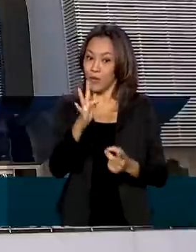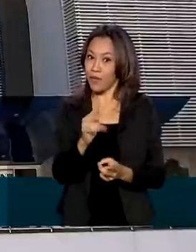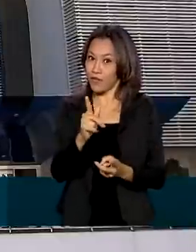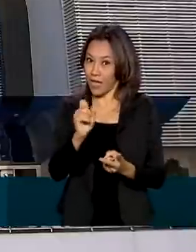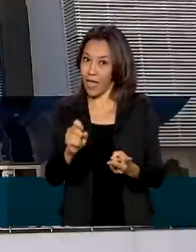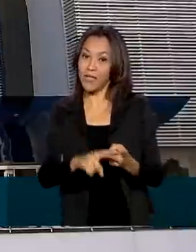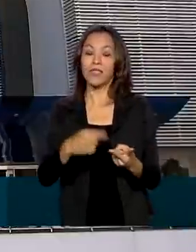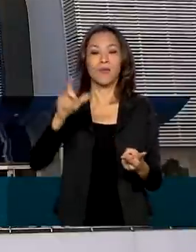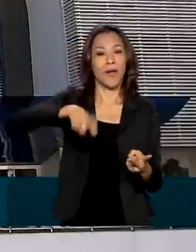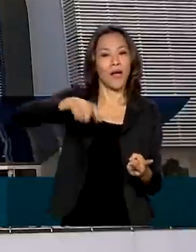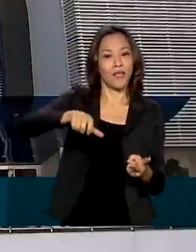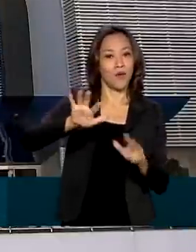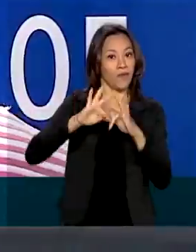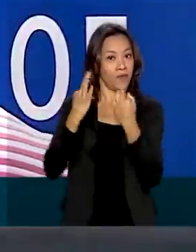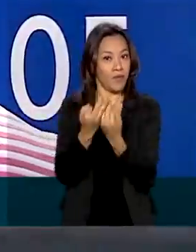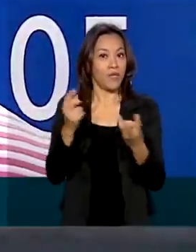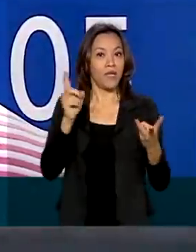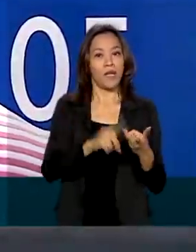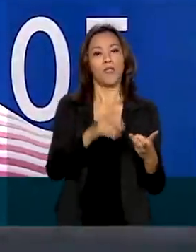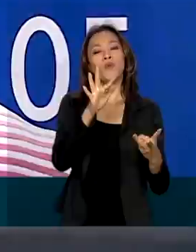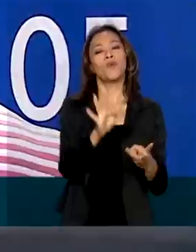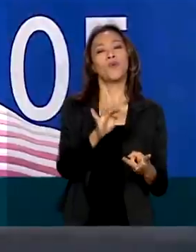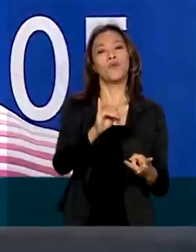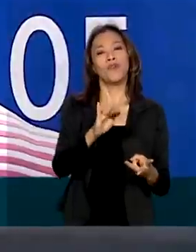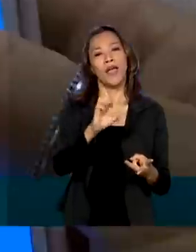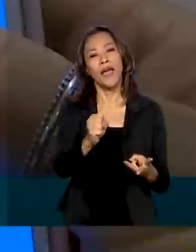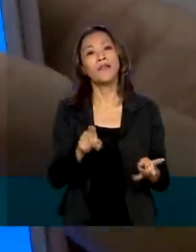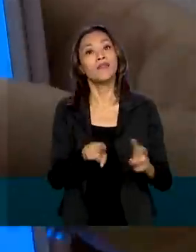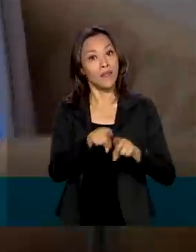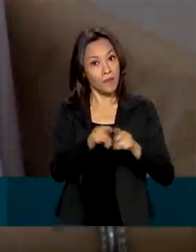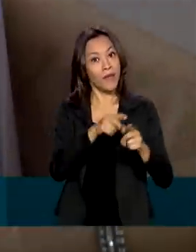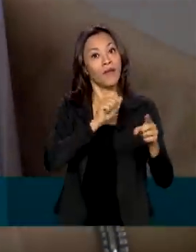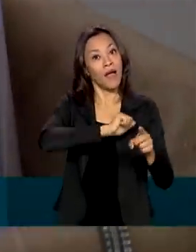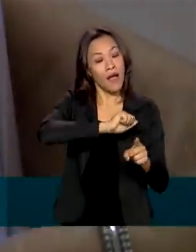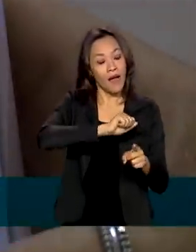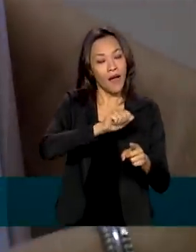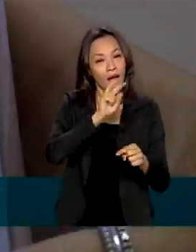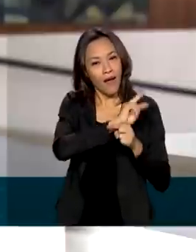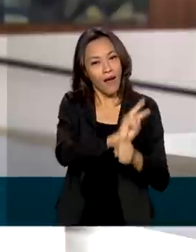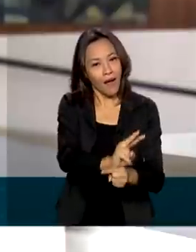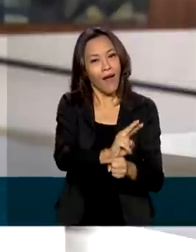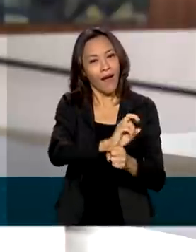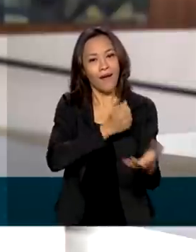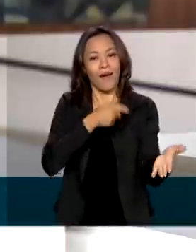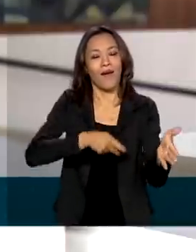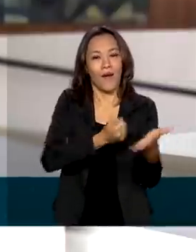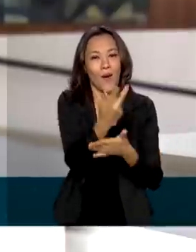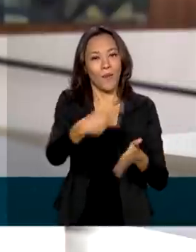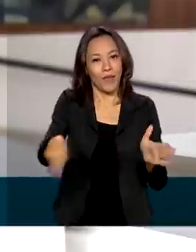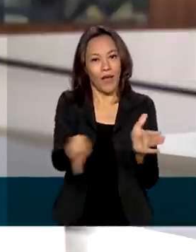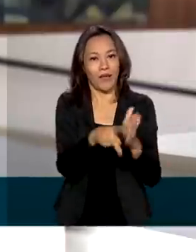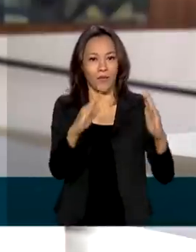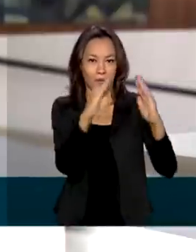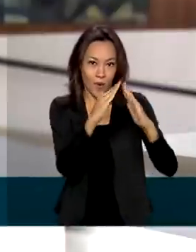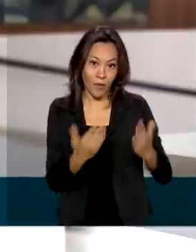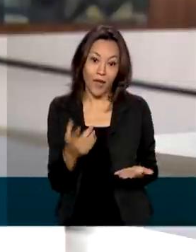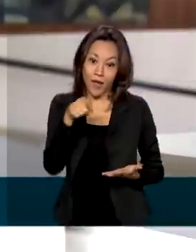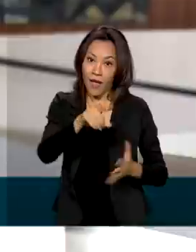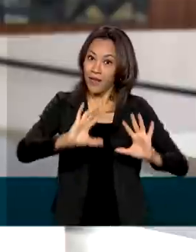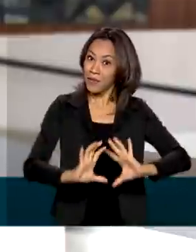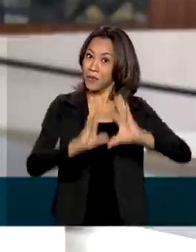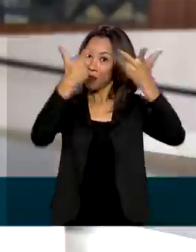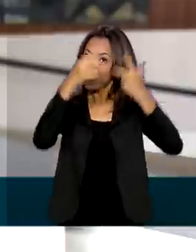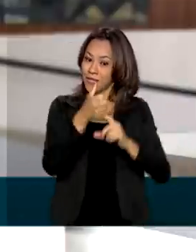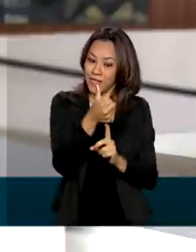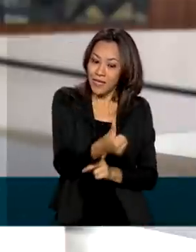do Bolsa Família, do FIES e também da casa própria. E olha, a Caixa comemora então 160 anos nesta